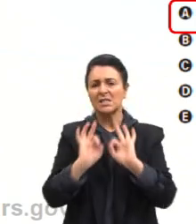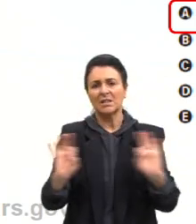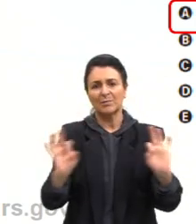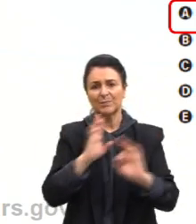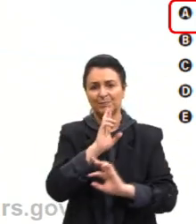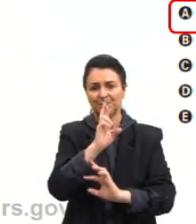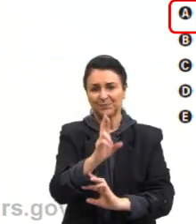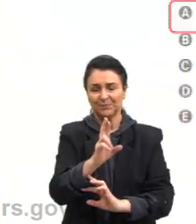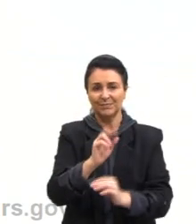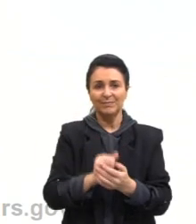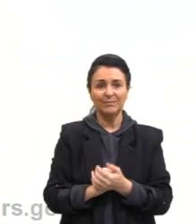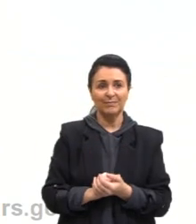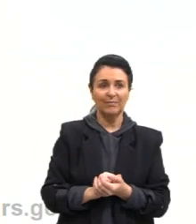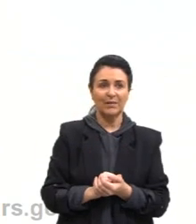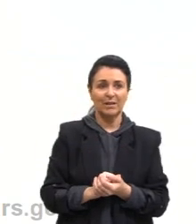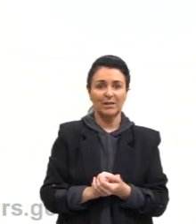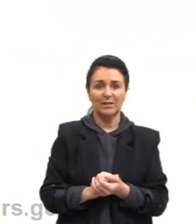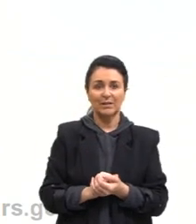já respondia.